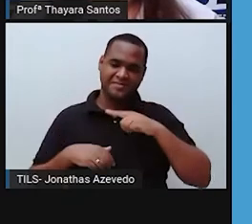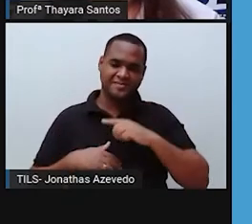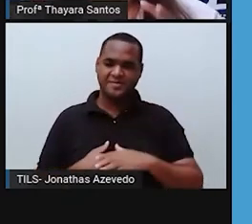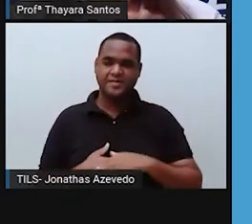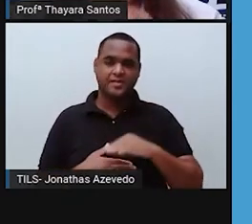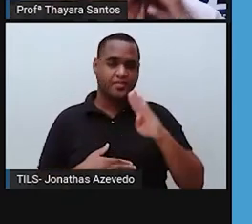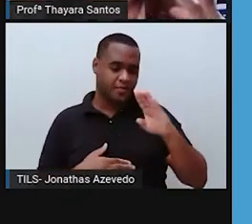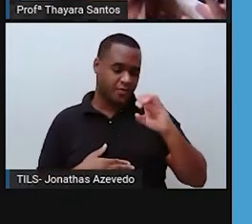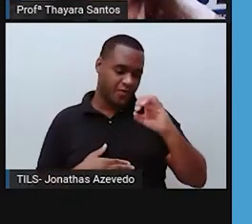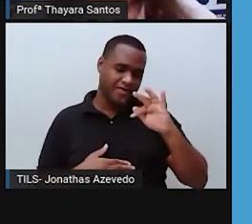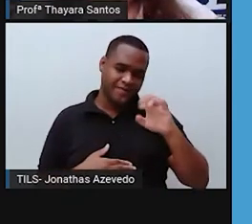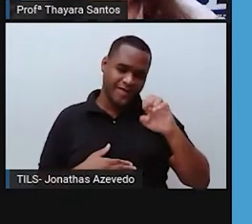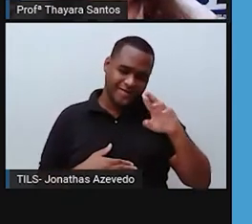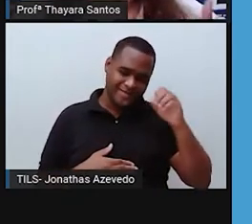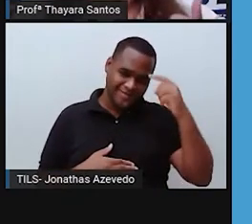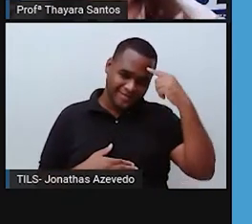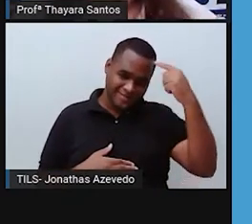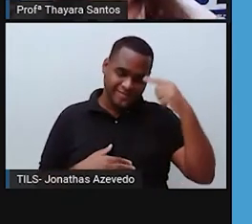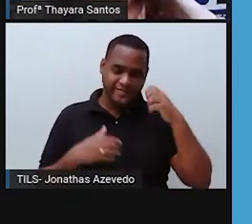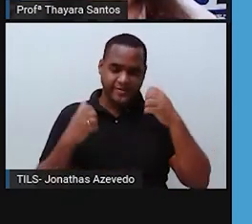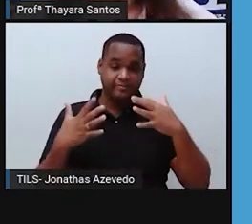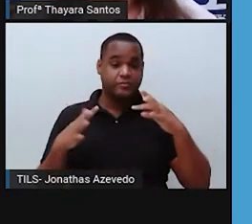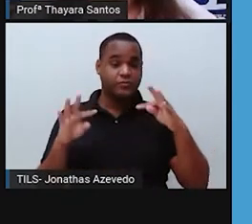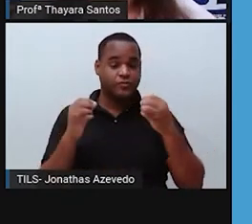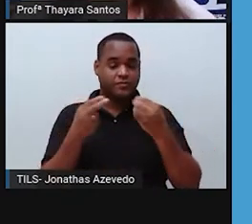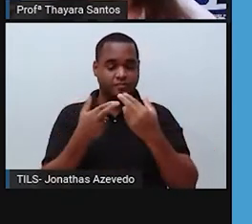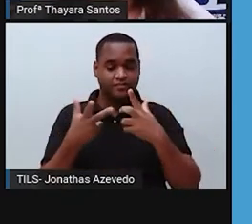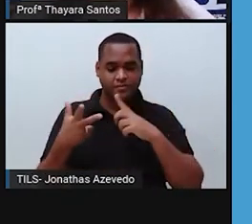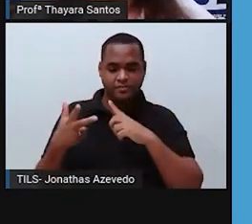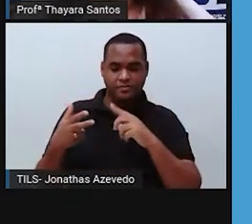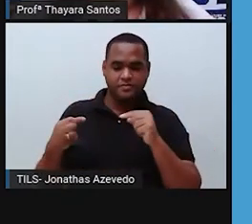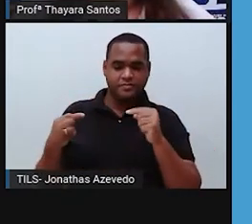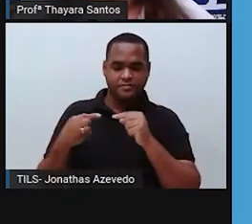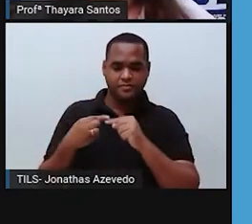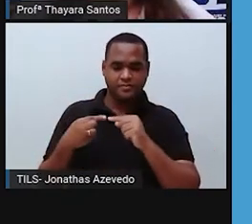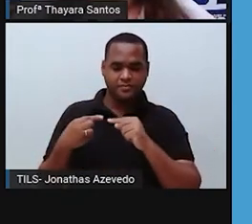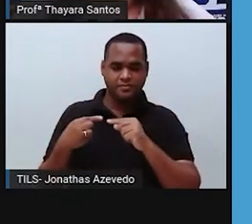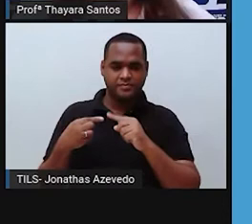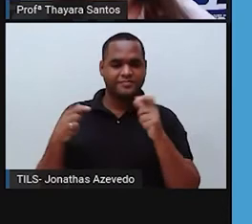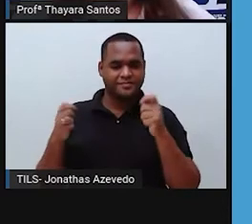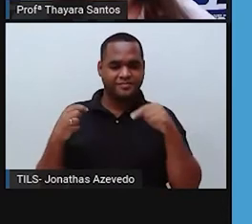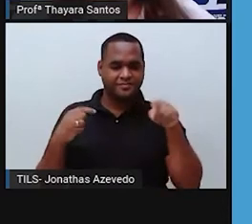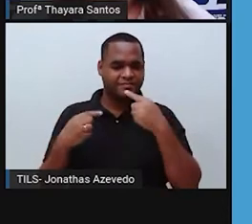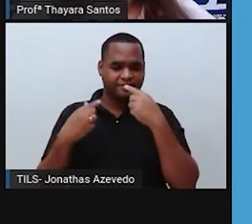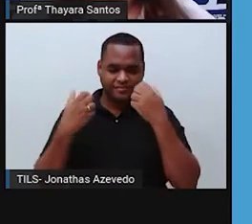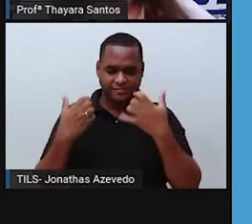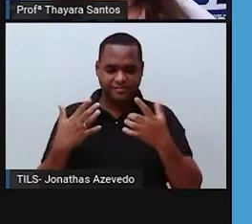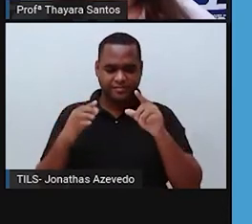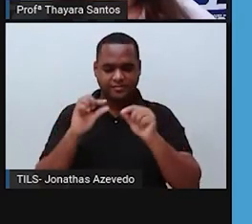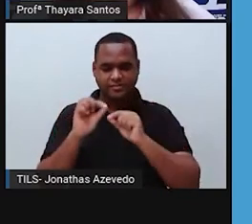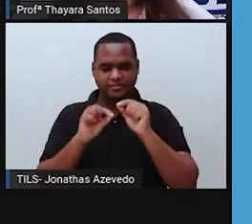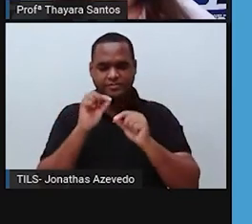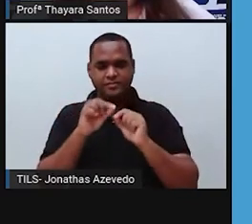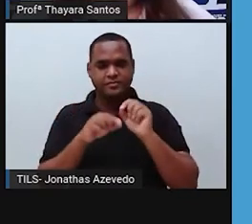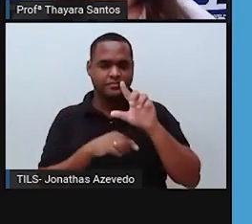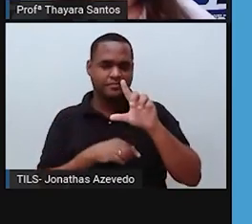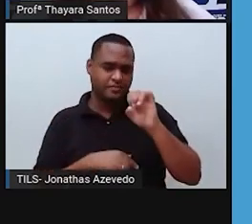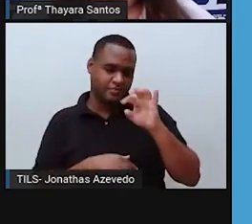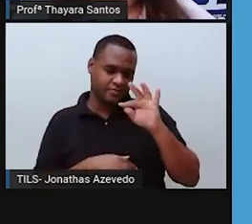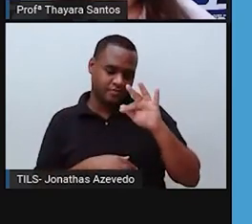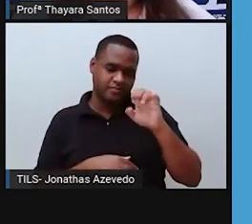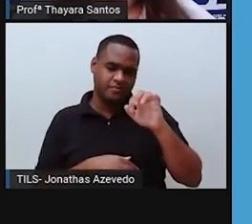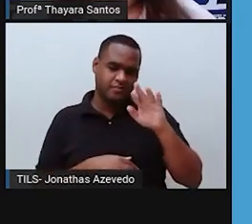biosfera é o próprio planeta e ela é formada por essas três camadas. Então, a gente pode dizer também que litosfera,